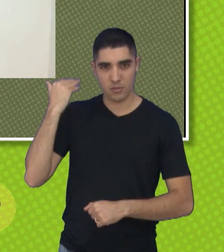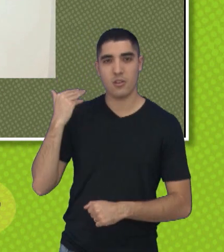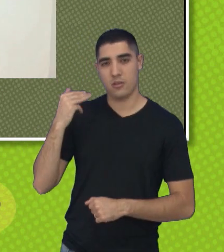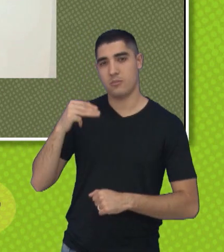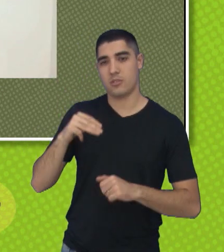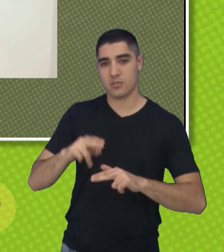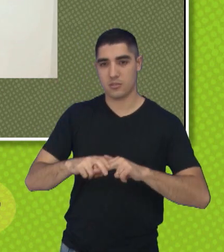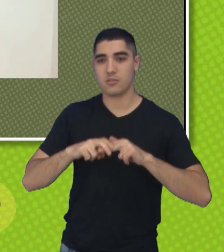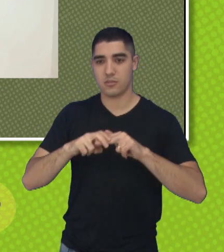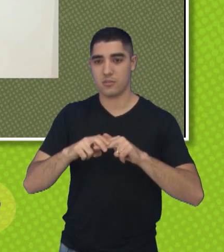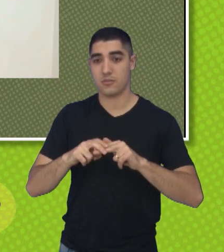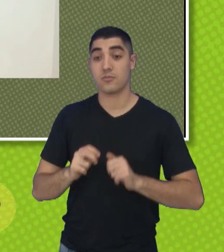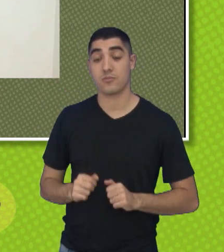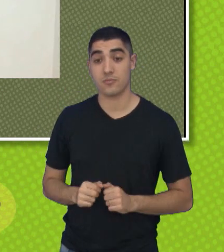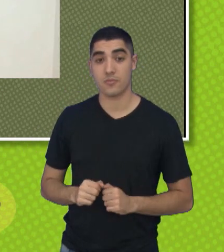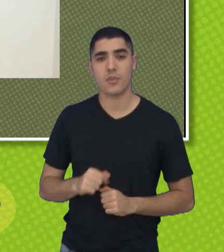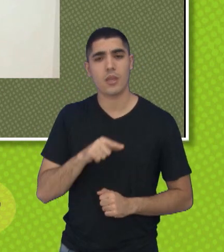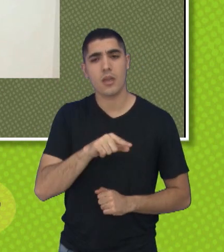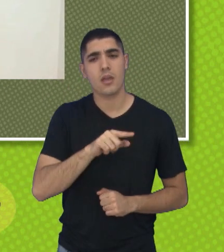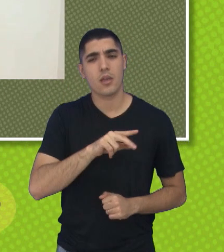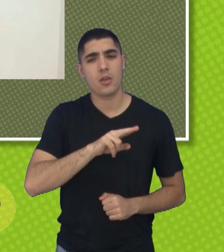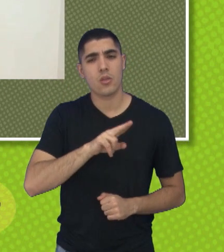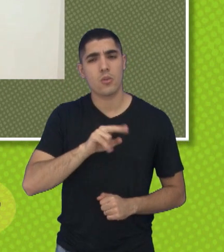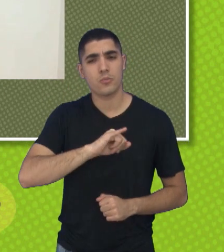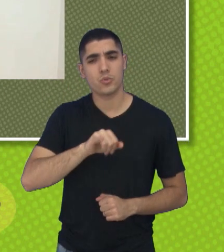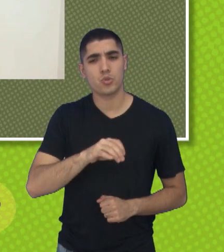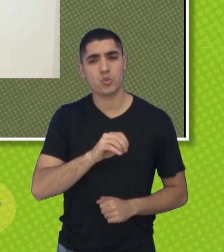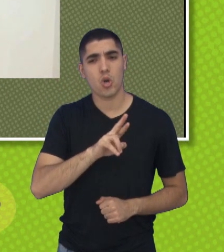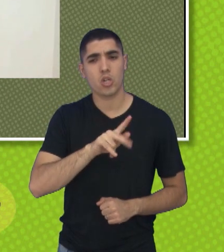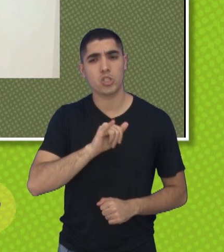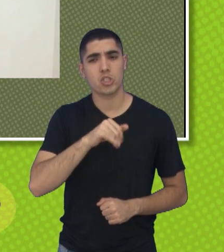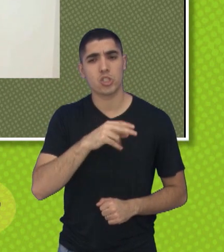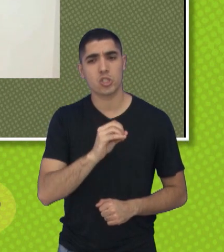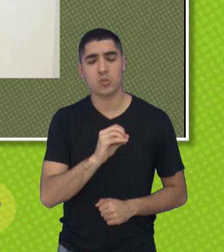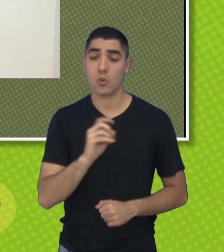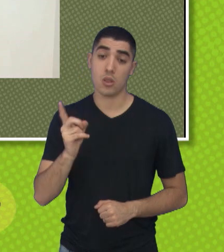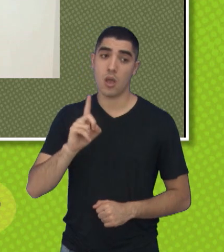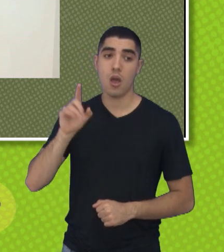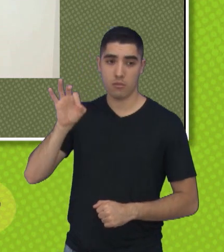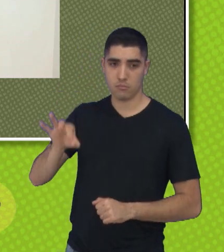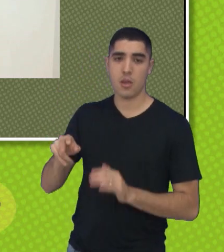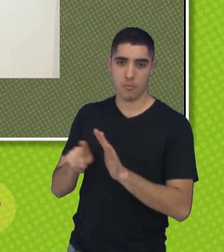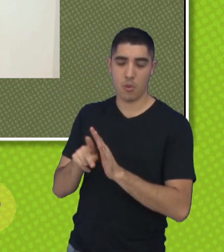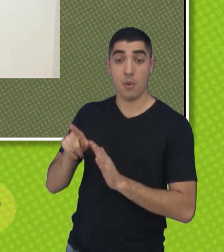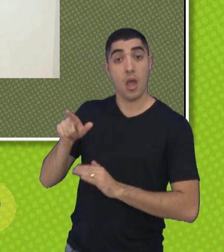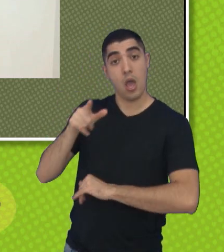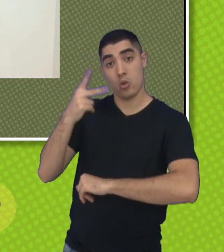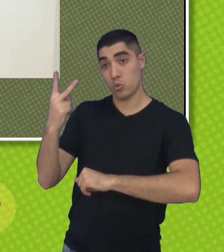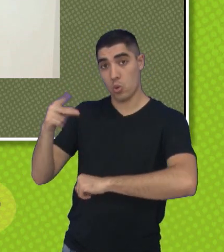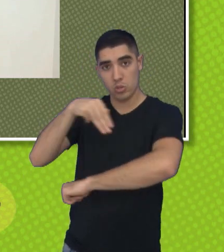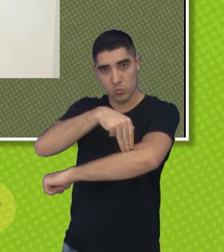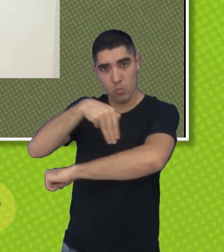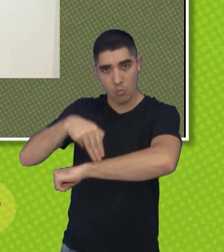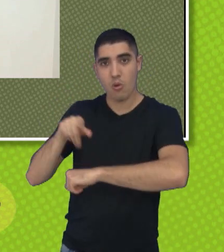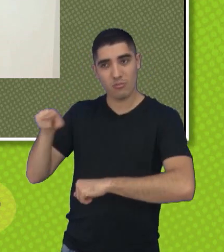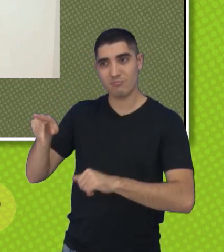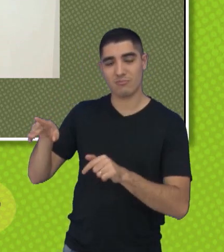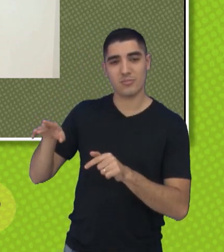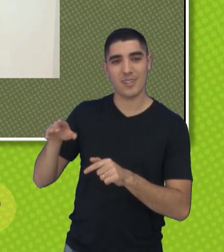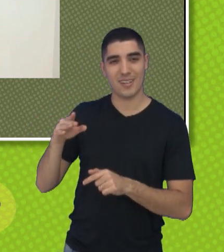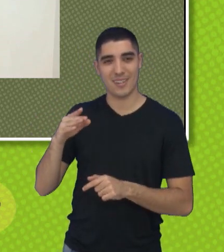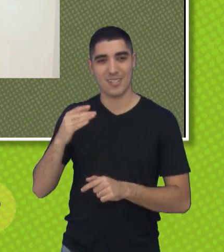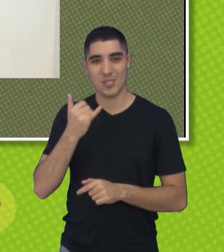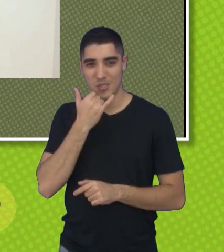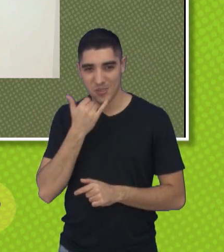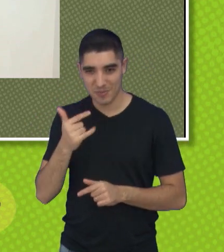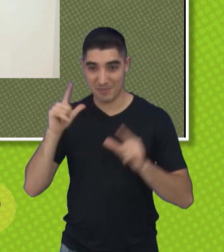José, 5x0, Mas aí era o Jorginho ainda, não, já era o Sérgio, era o Sérgio, era o Sérgio, Sérgio que já jogou, os dois Sérgios jogaram no São José, estou saindo do quadro aqui,